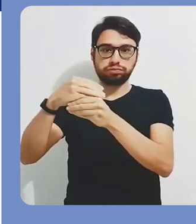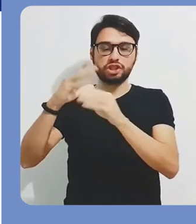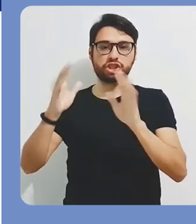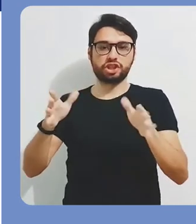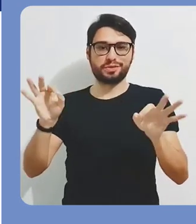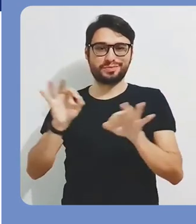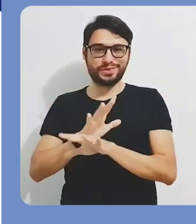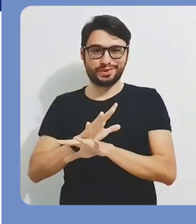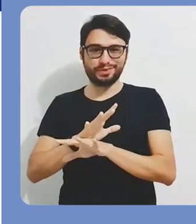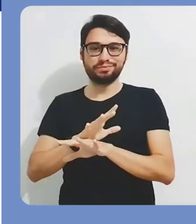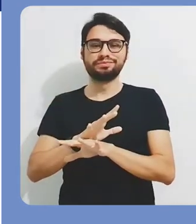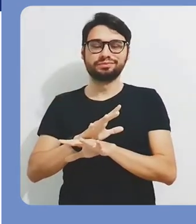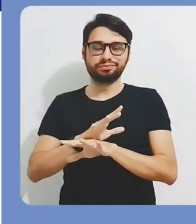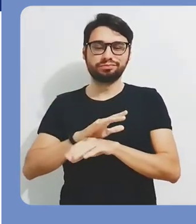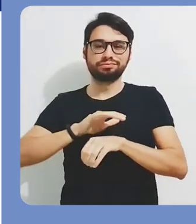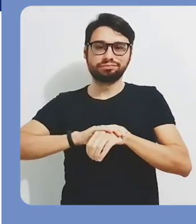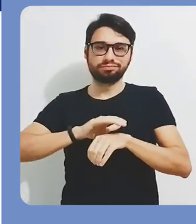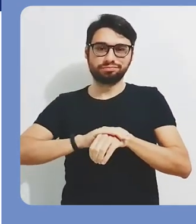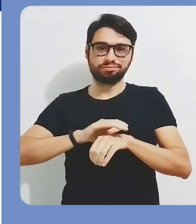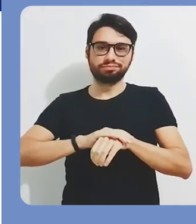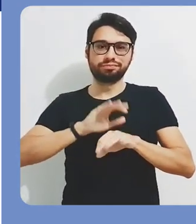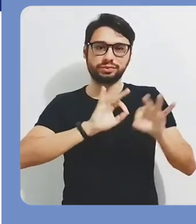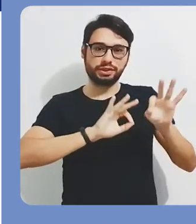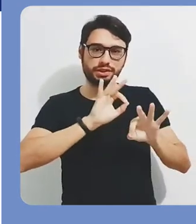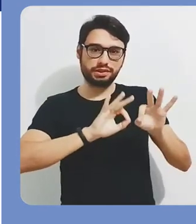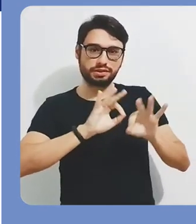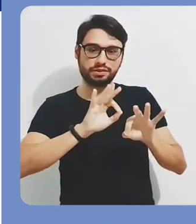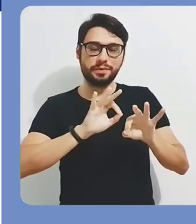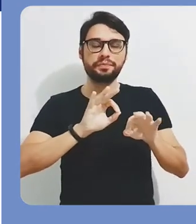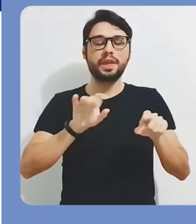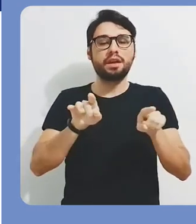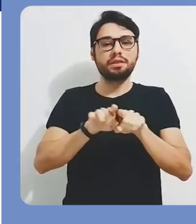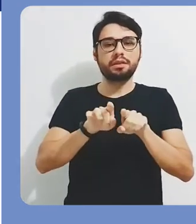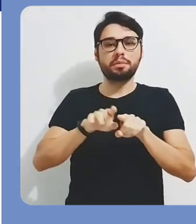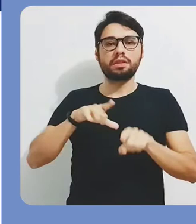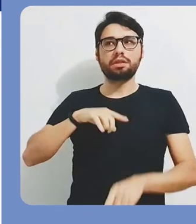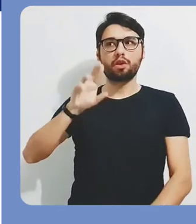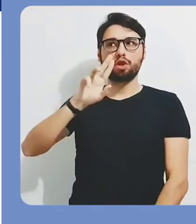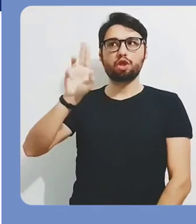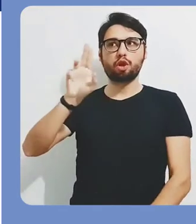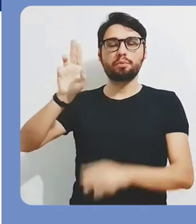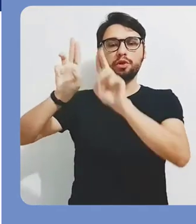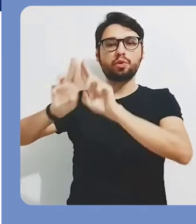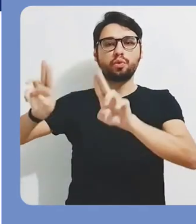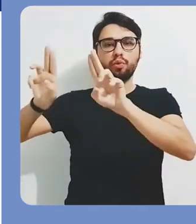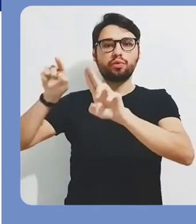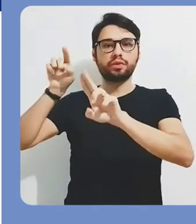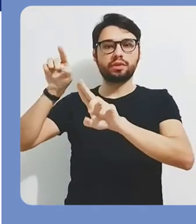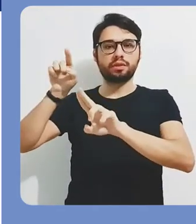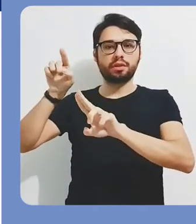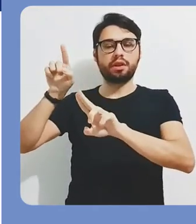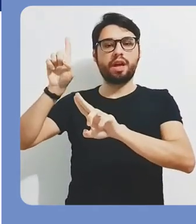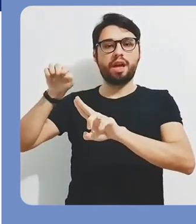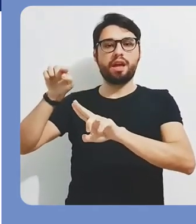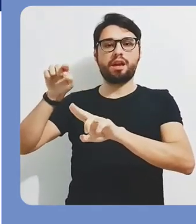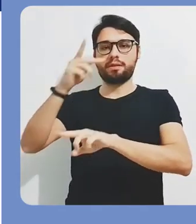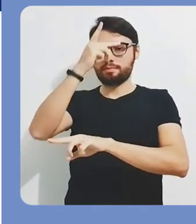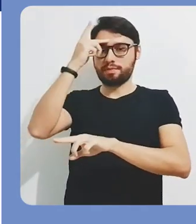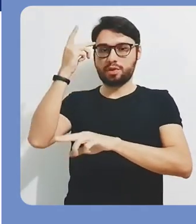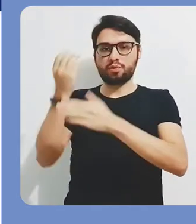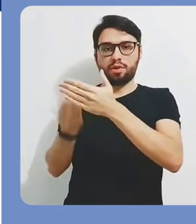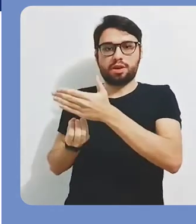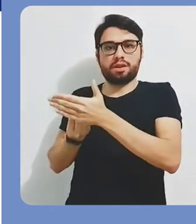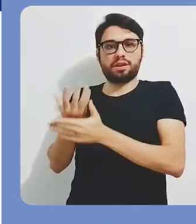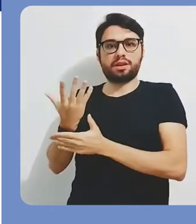inscrição UFSC, que correspondem a vocês, uma vez que este espaço que eu estou mostrando é o espaço do nosso curso. E